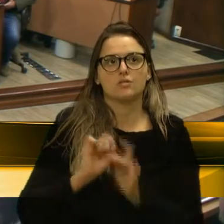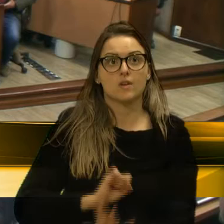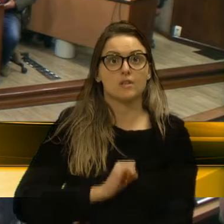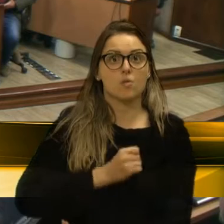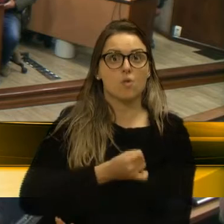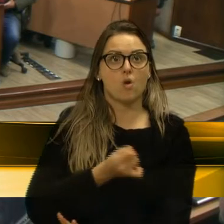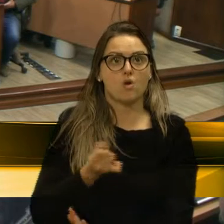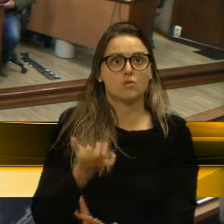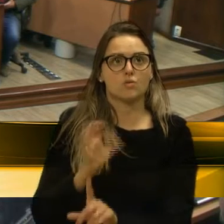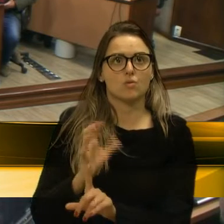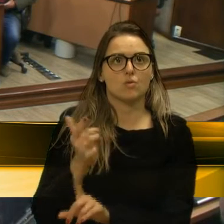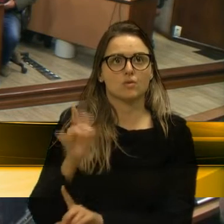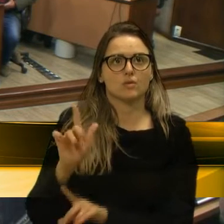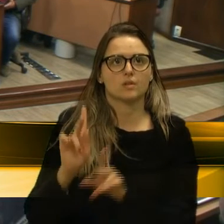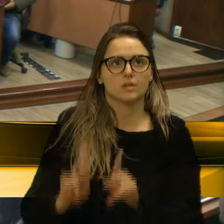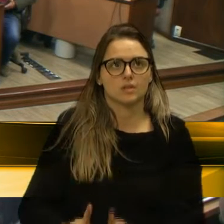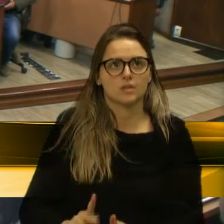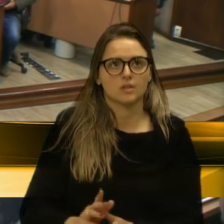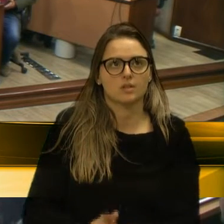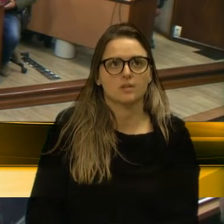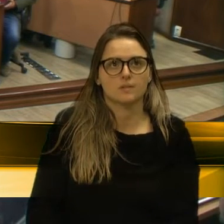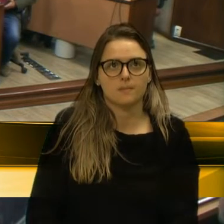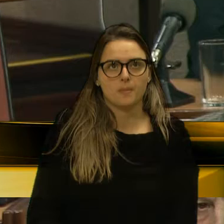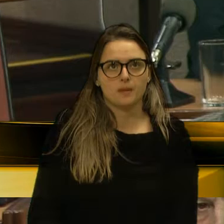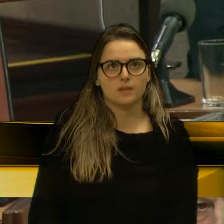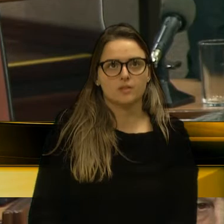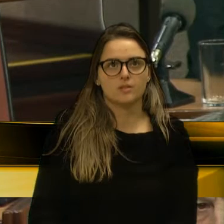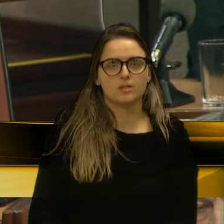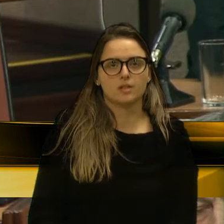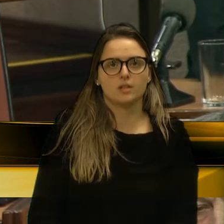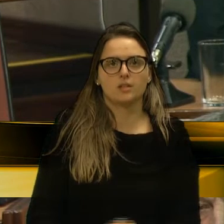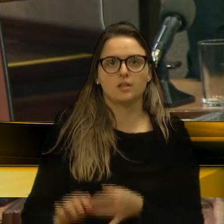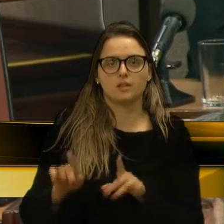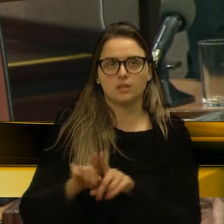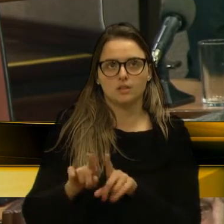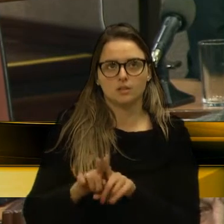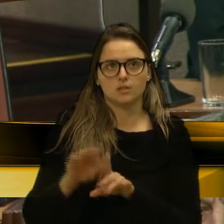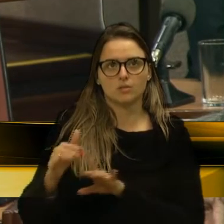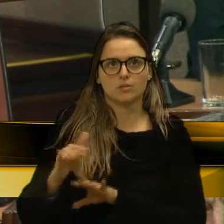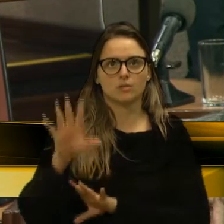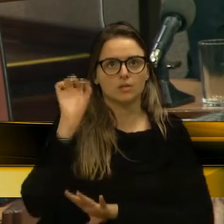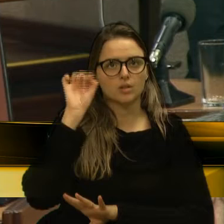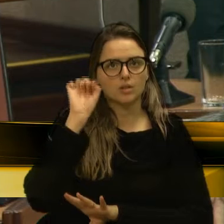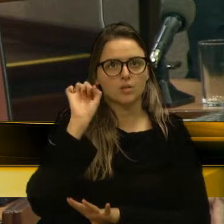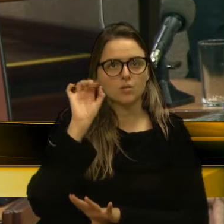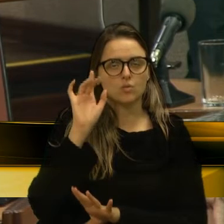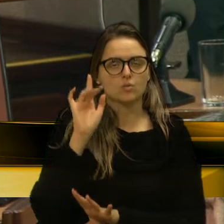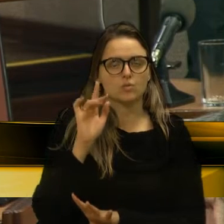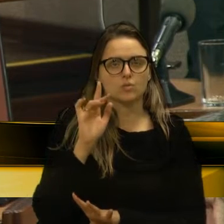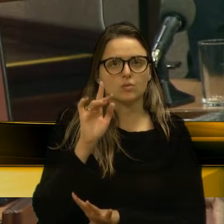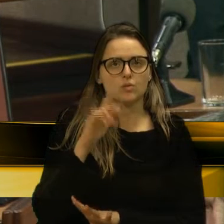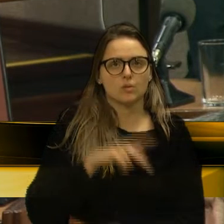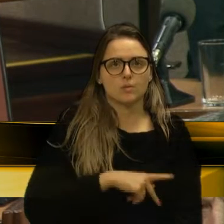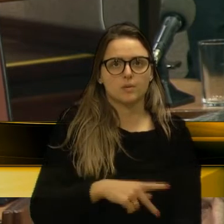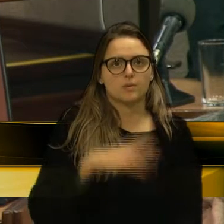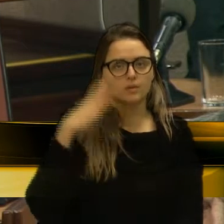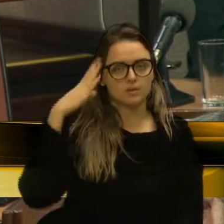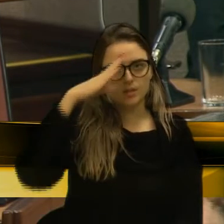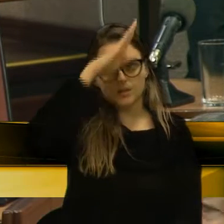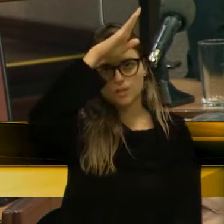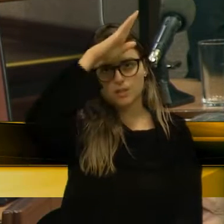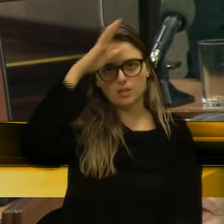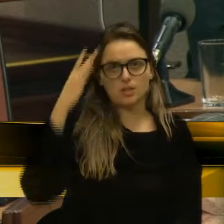seu semelhante. E daí, quando a gente ouve uma declaração do nosso presidente e diz que se